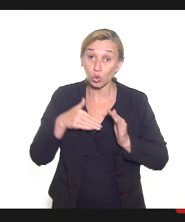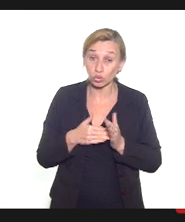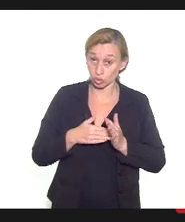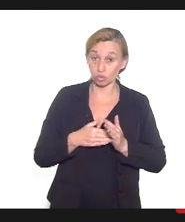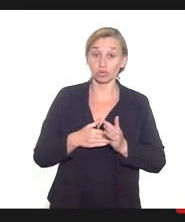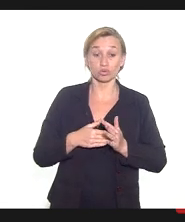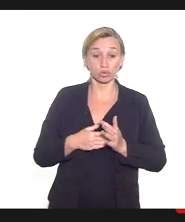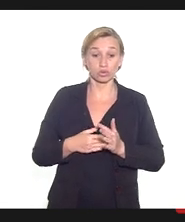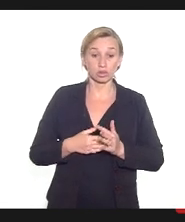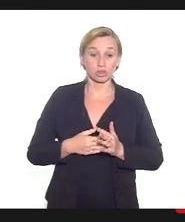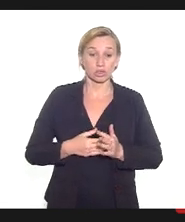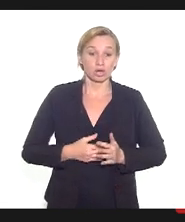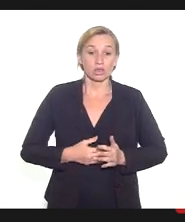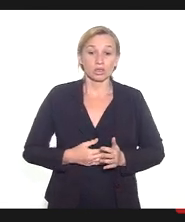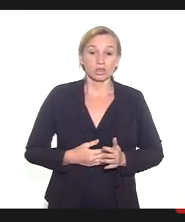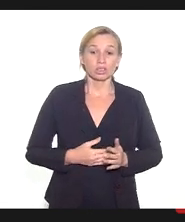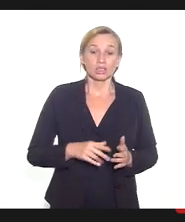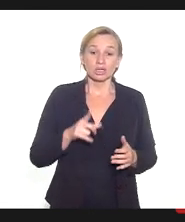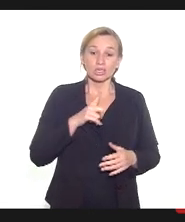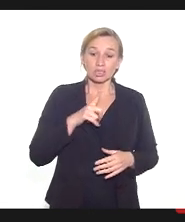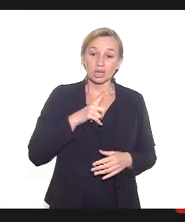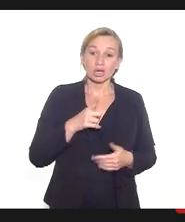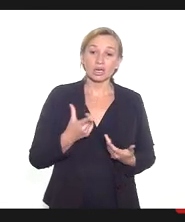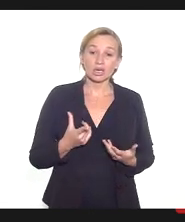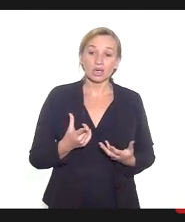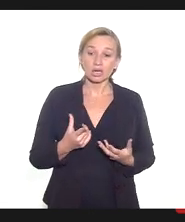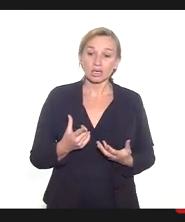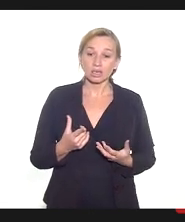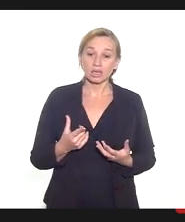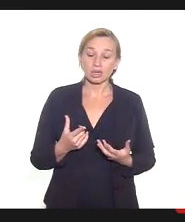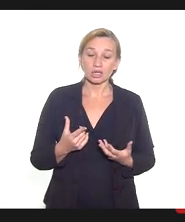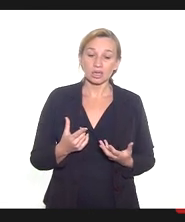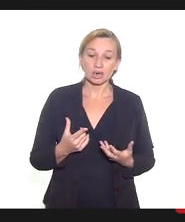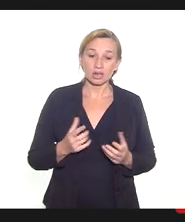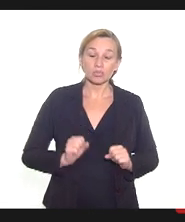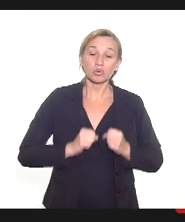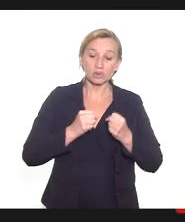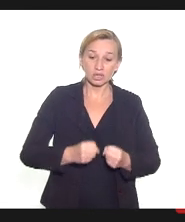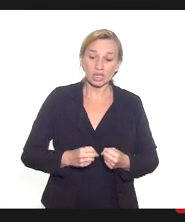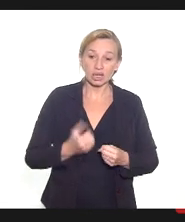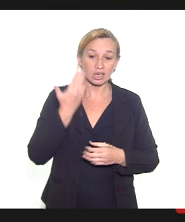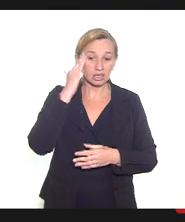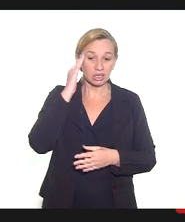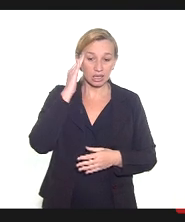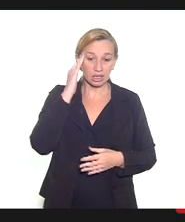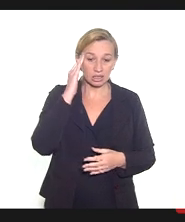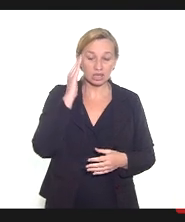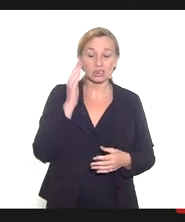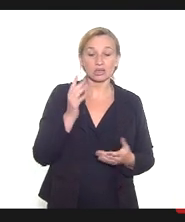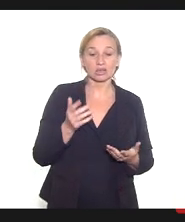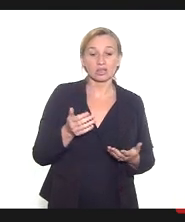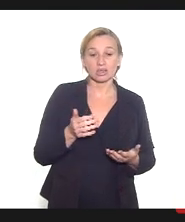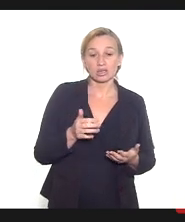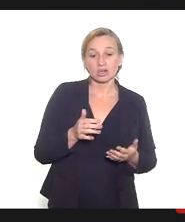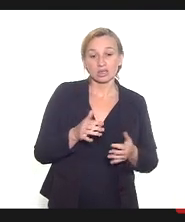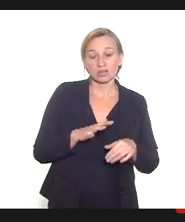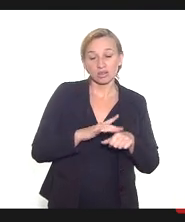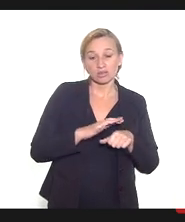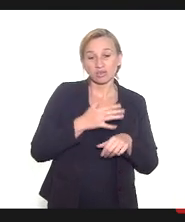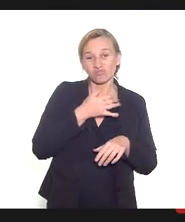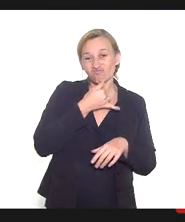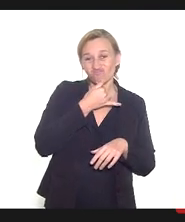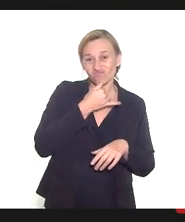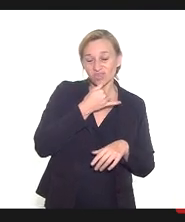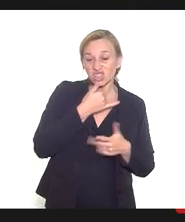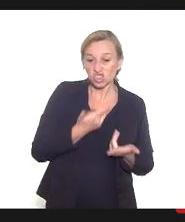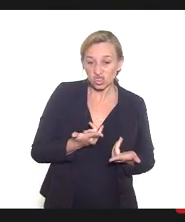que tem humanidade, que entende a tragédia e as múltiplas dimensões da morte materna, que é uma tragédia que